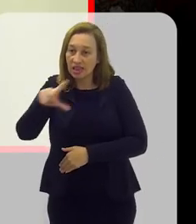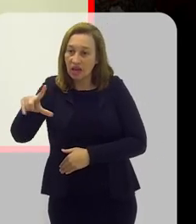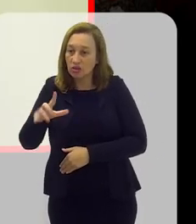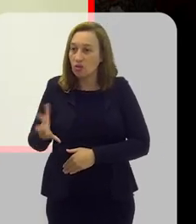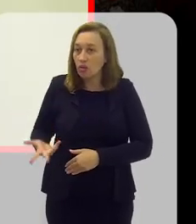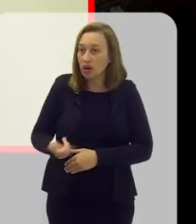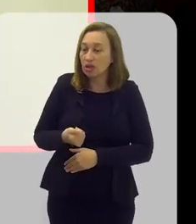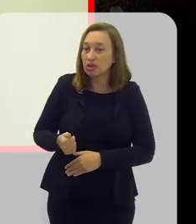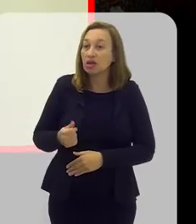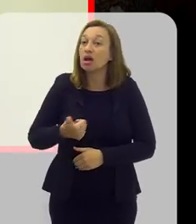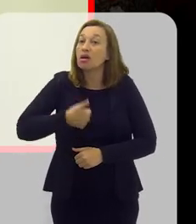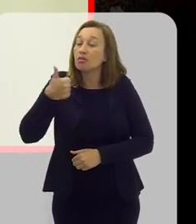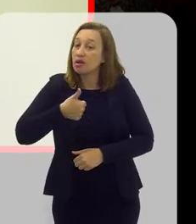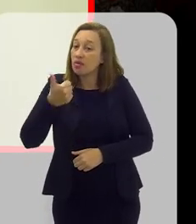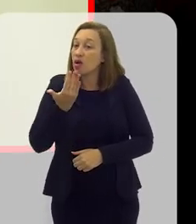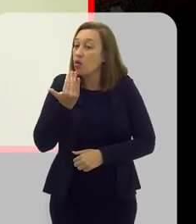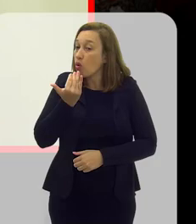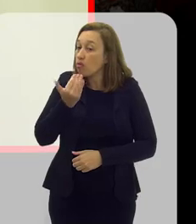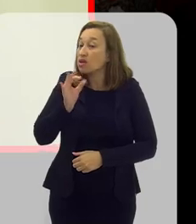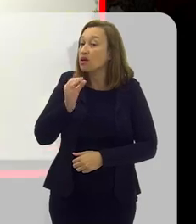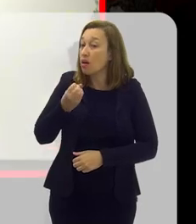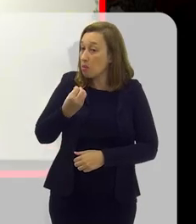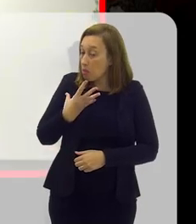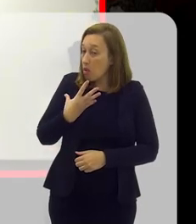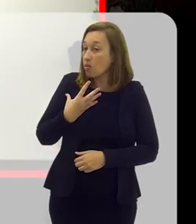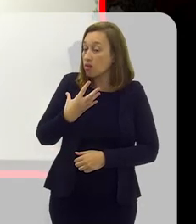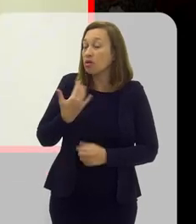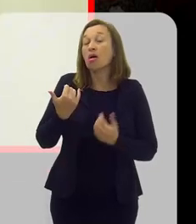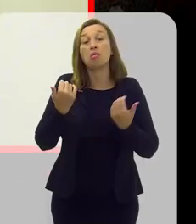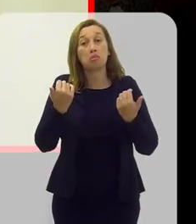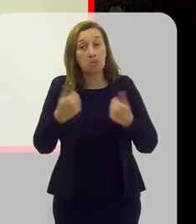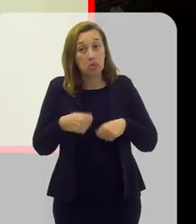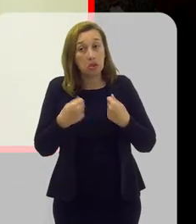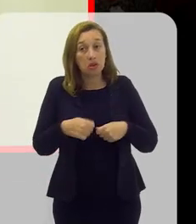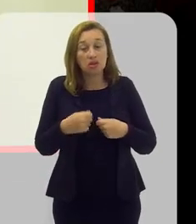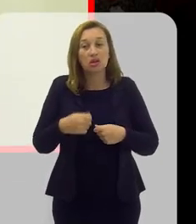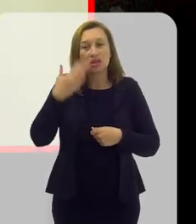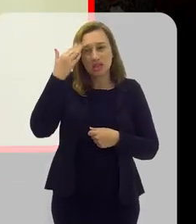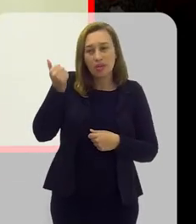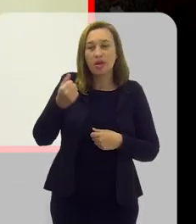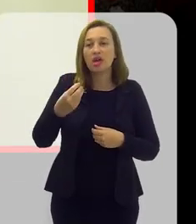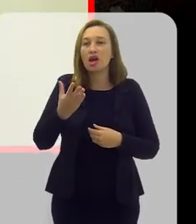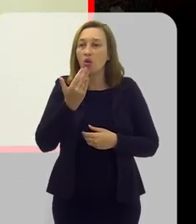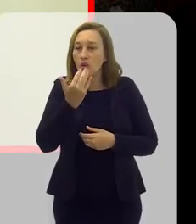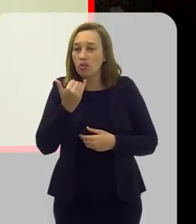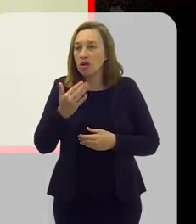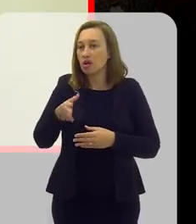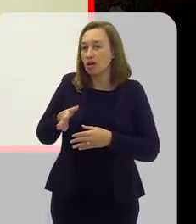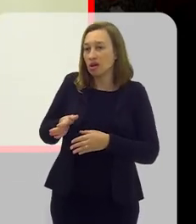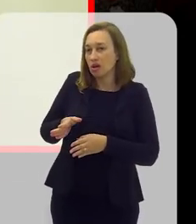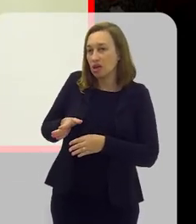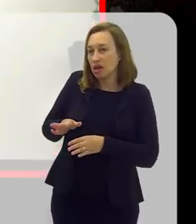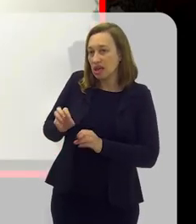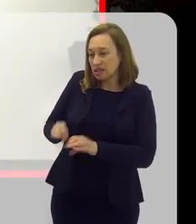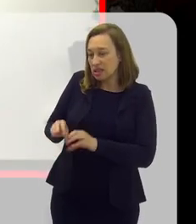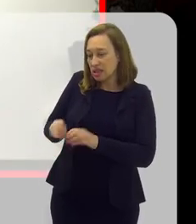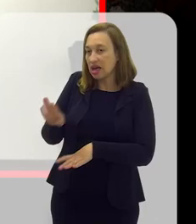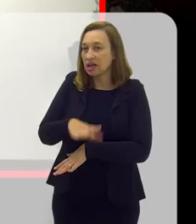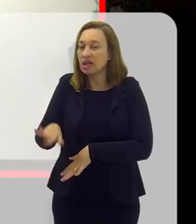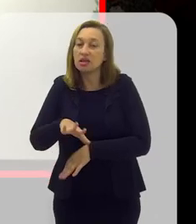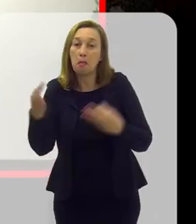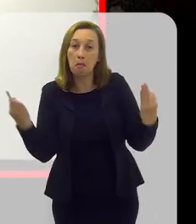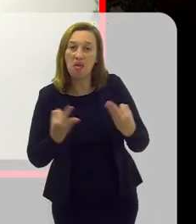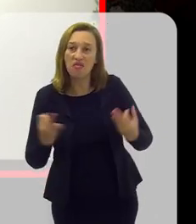adequado. E, primeiro, aprenda a se alimentar para que você possa realmente saber alimentar uma criança.